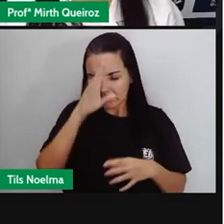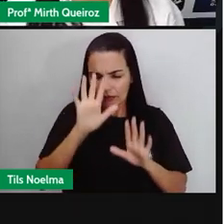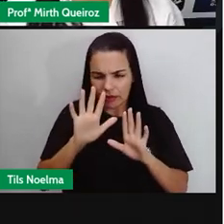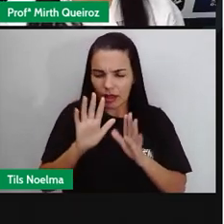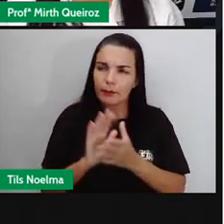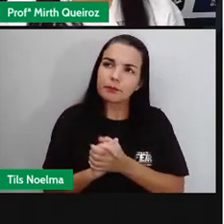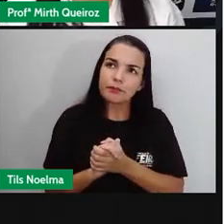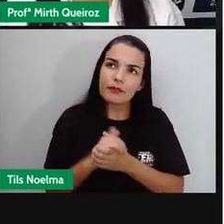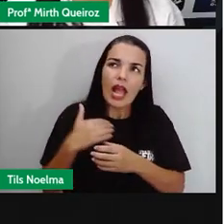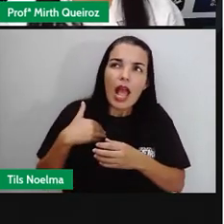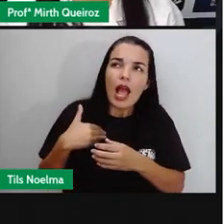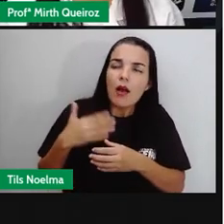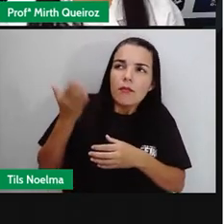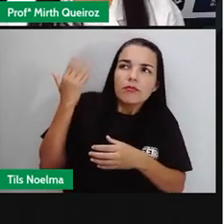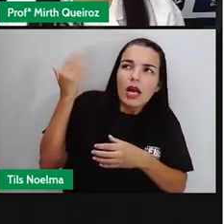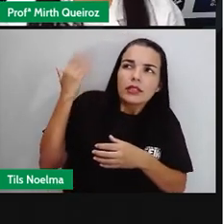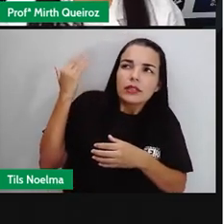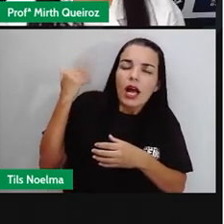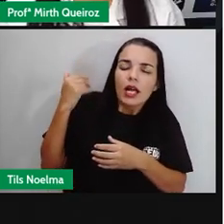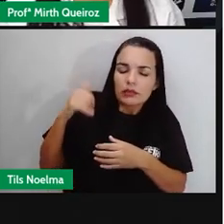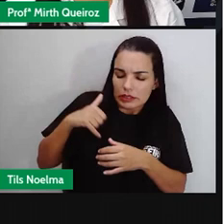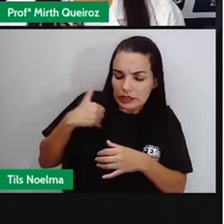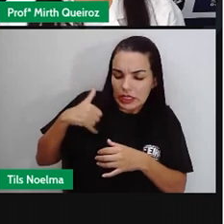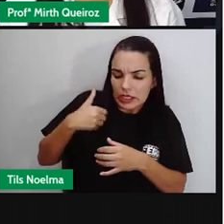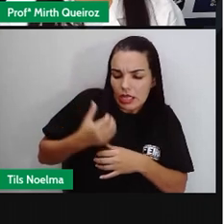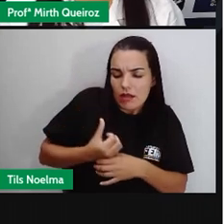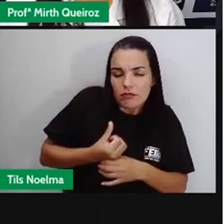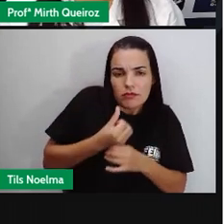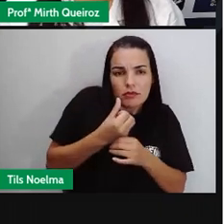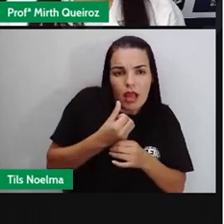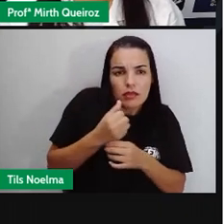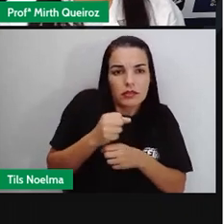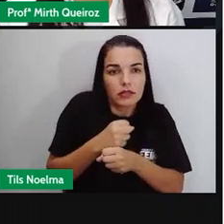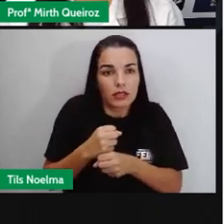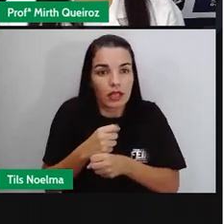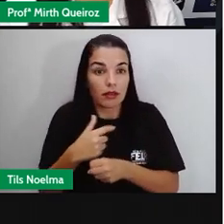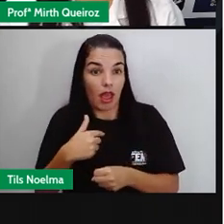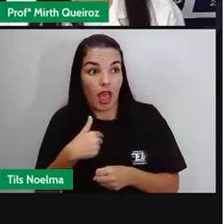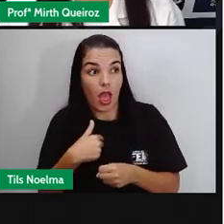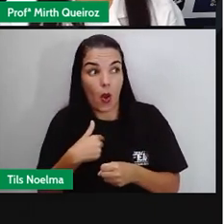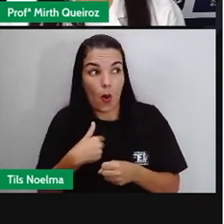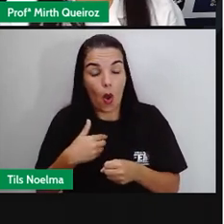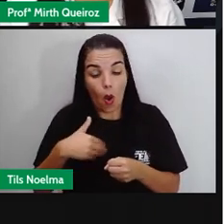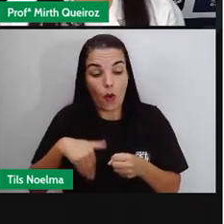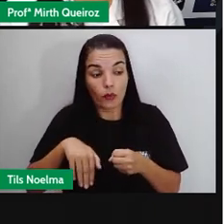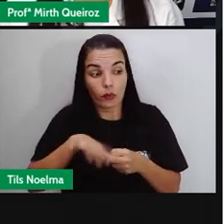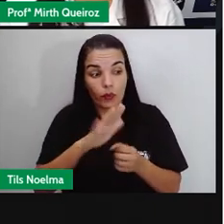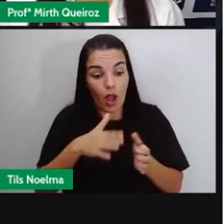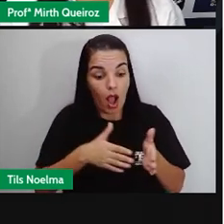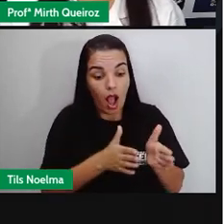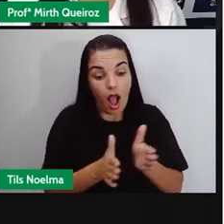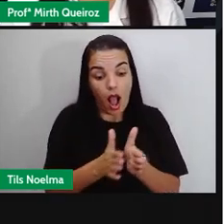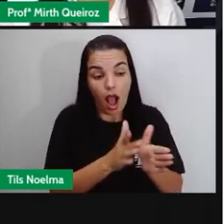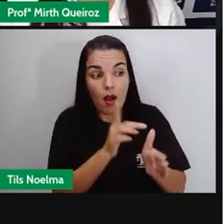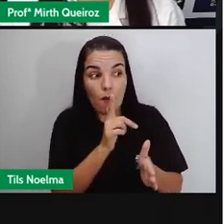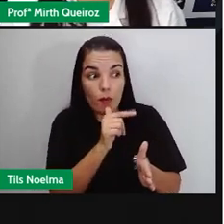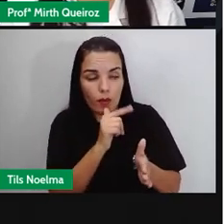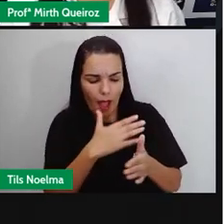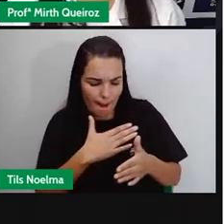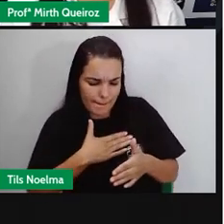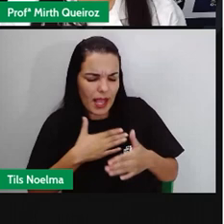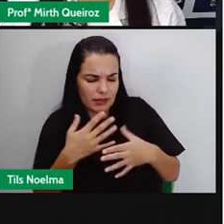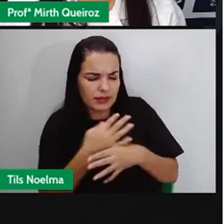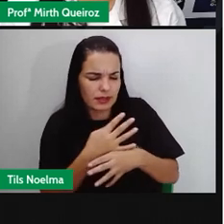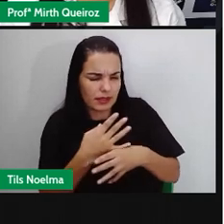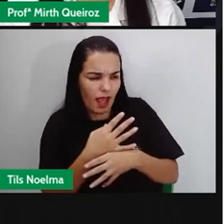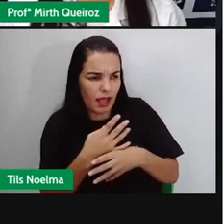seis anos de idade, eu fui para um rio, era o rio Corrente, lá em minha cidade, em